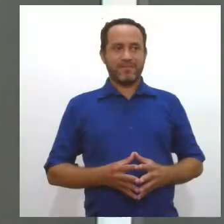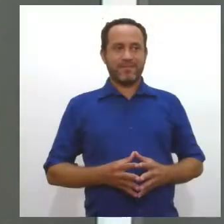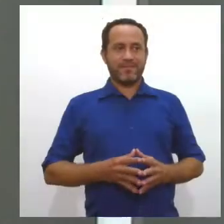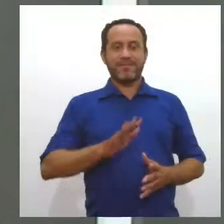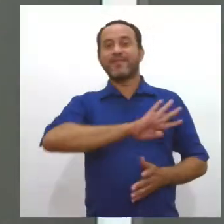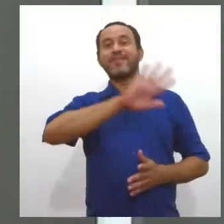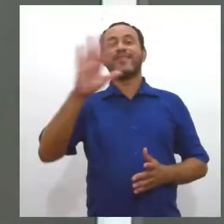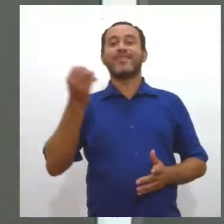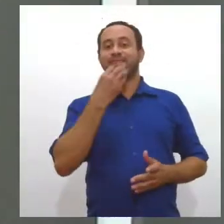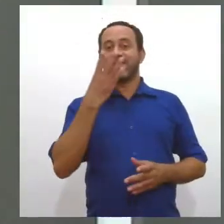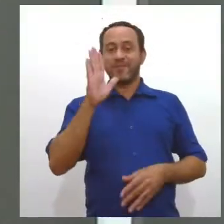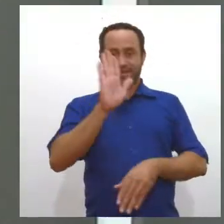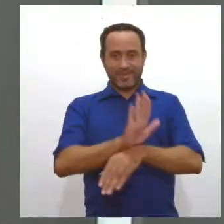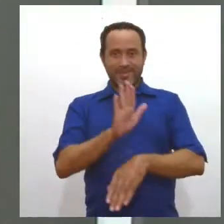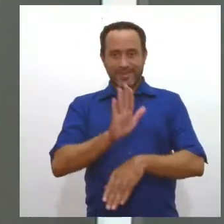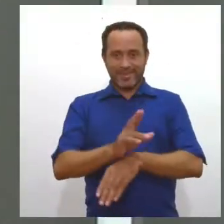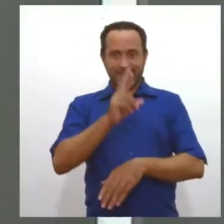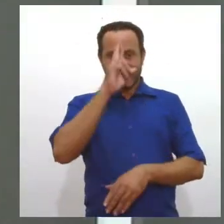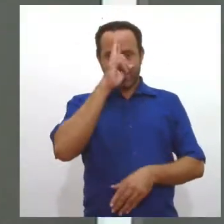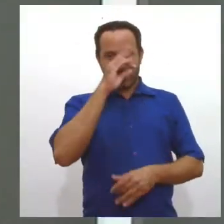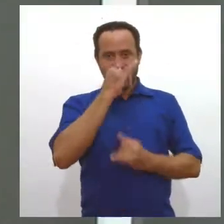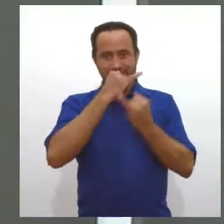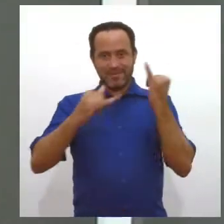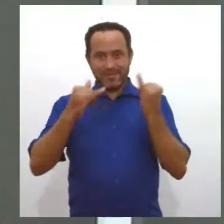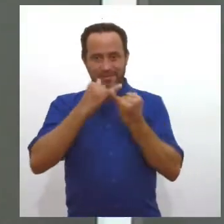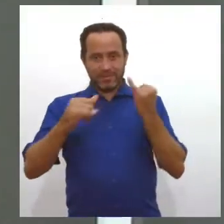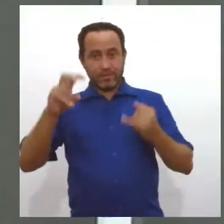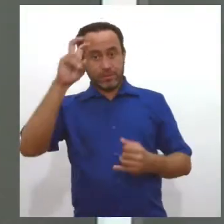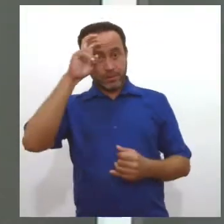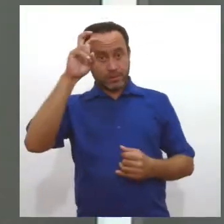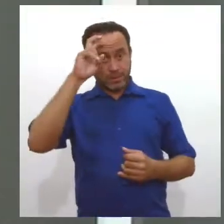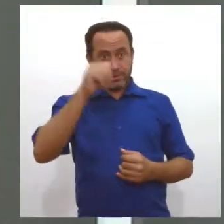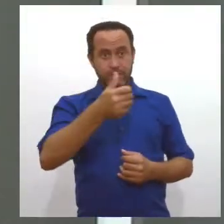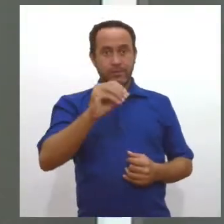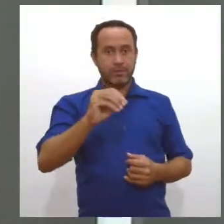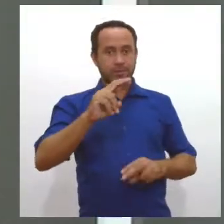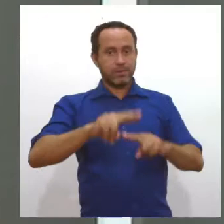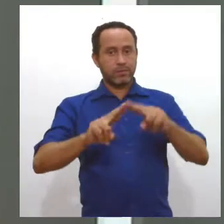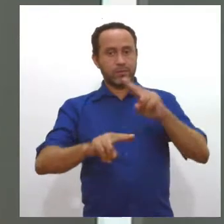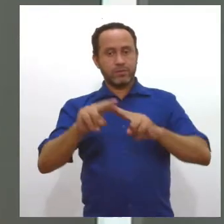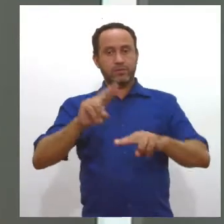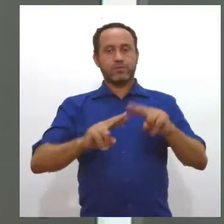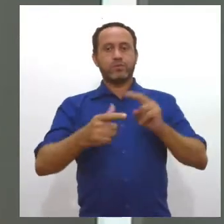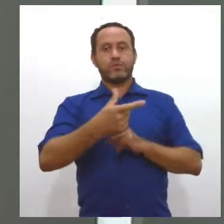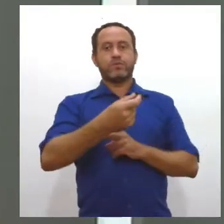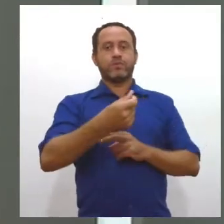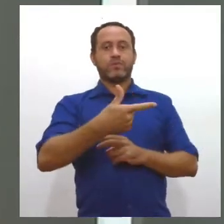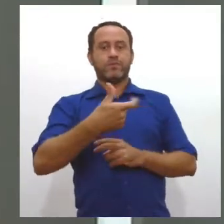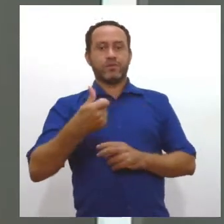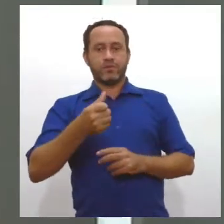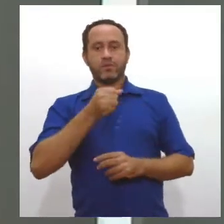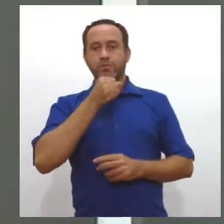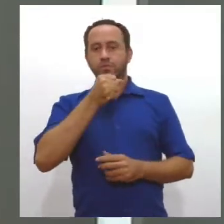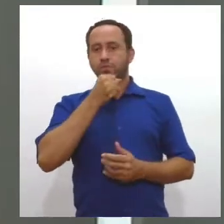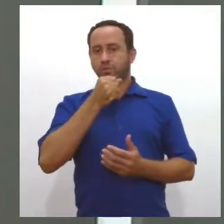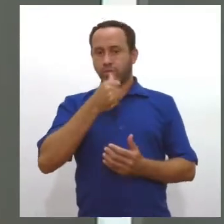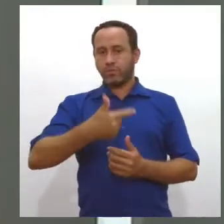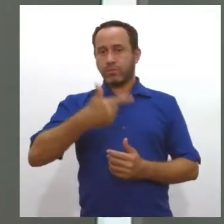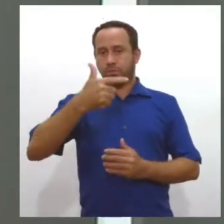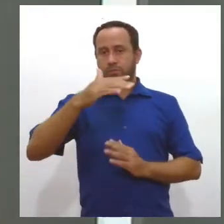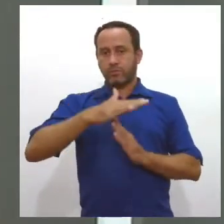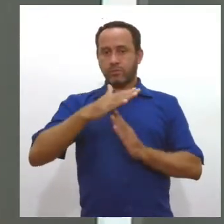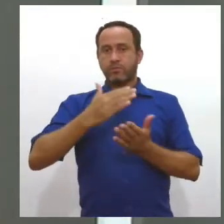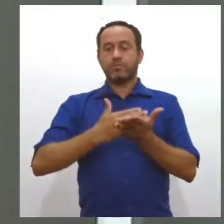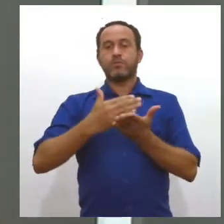Olá, muito boa tarde, meio dia e meia. Hoje é quinta-feira, dia 10 de junho de 2021. O Jornal da Lese, segunda edição, está